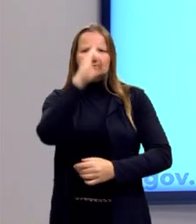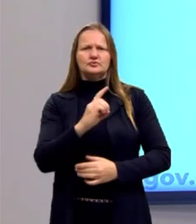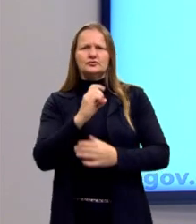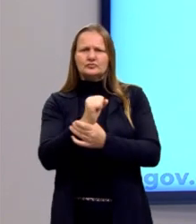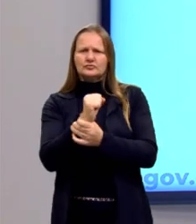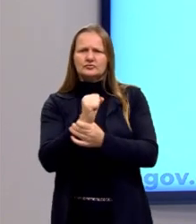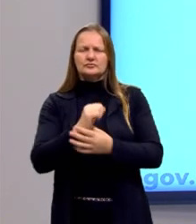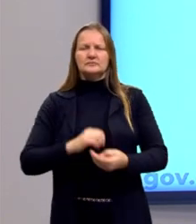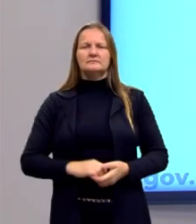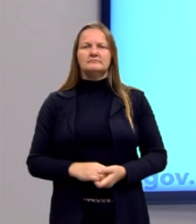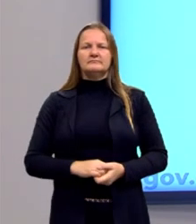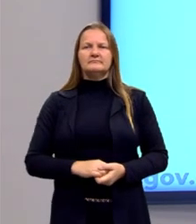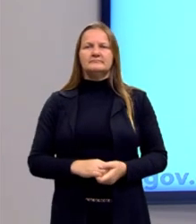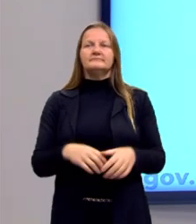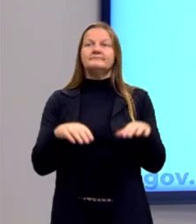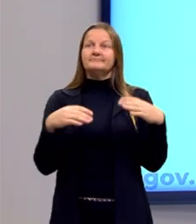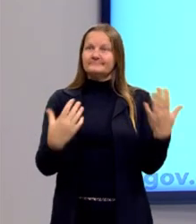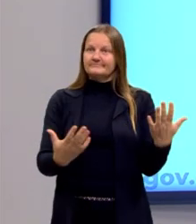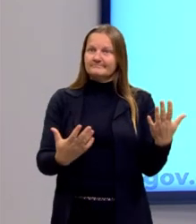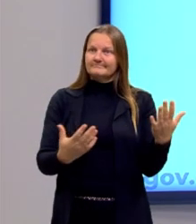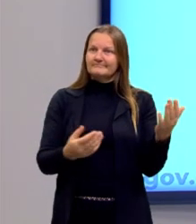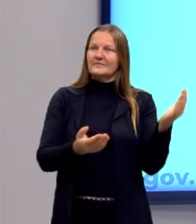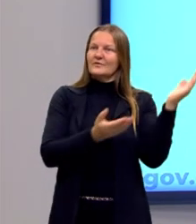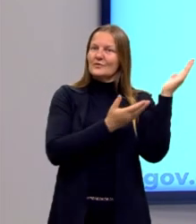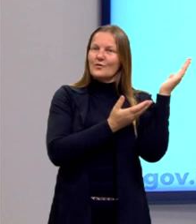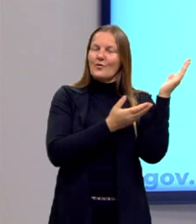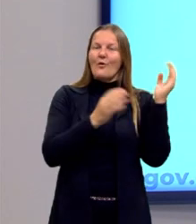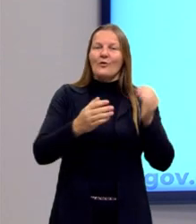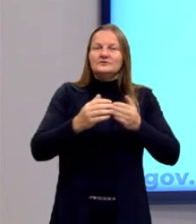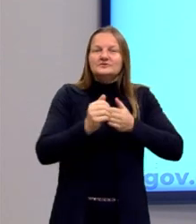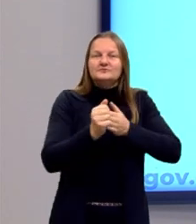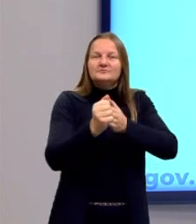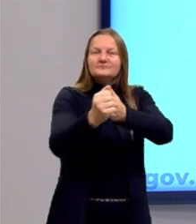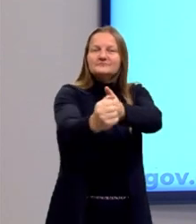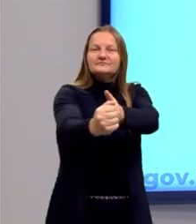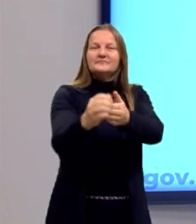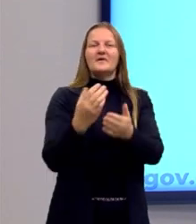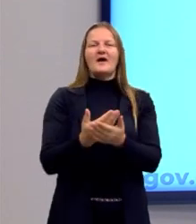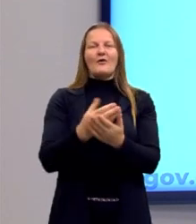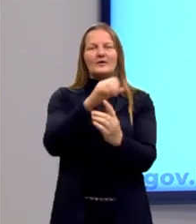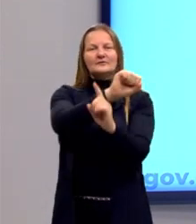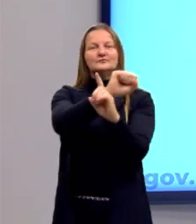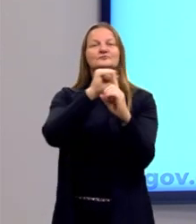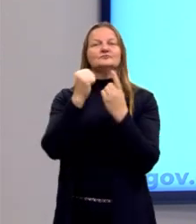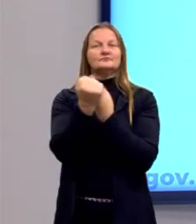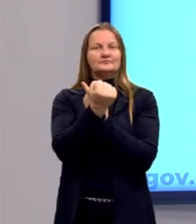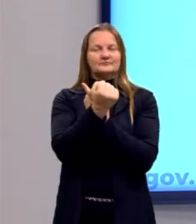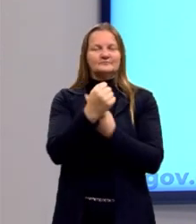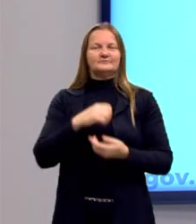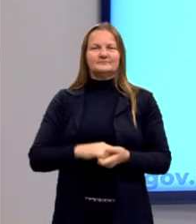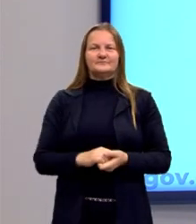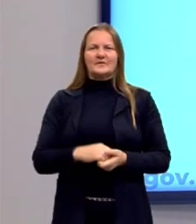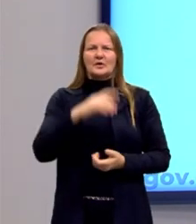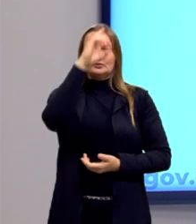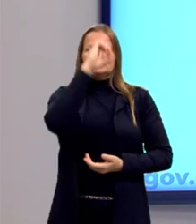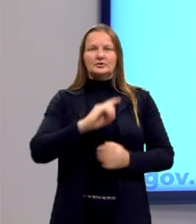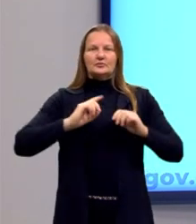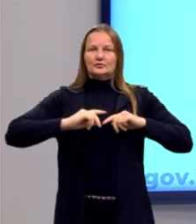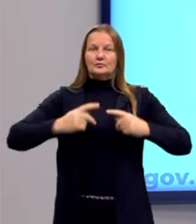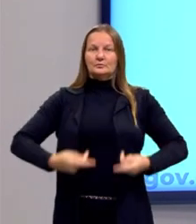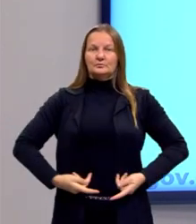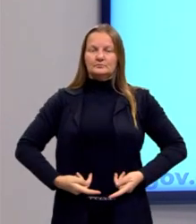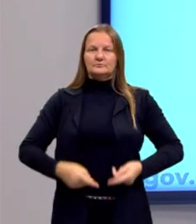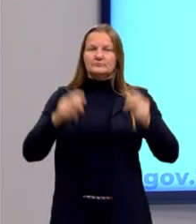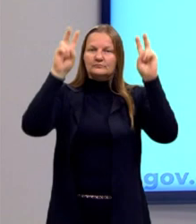Como poderia acontecer? Então, são essas as questões que vão nos nortear na aula de hoje sobre a questão dos direitos humanos.